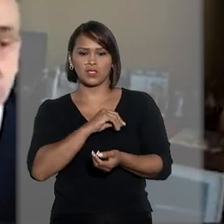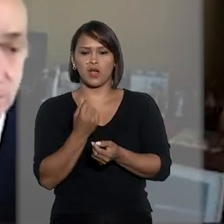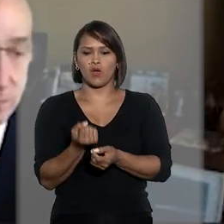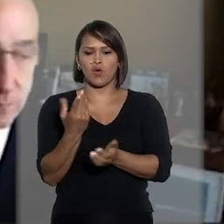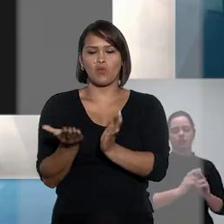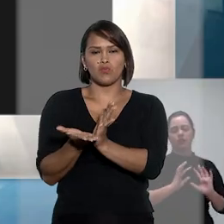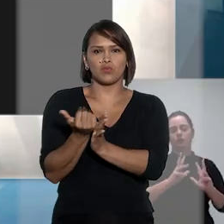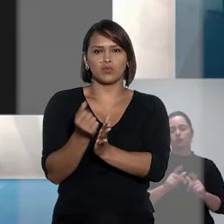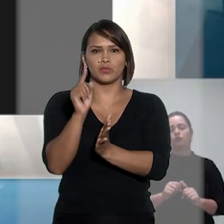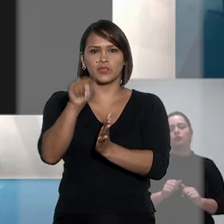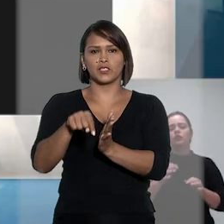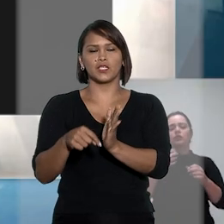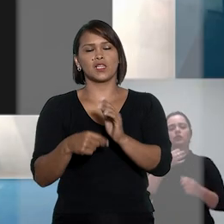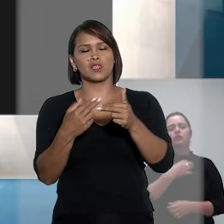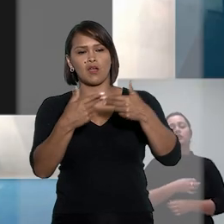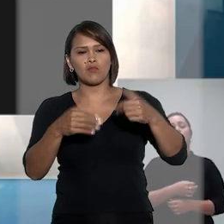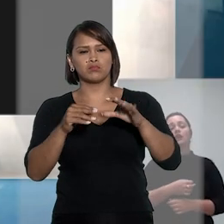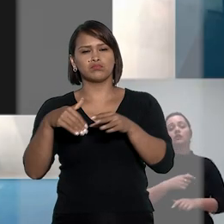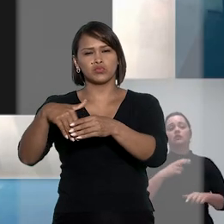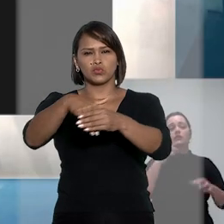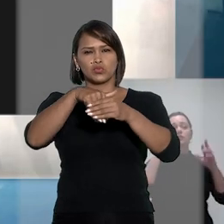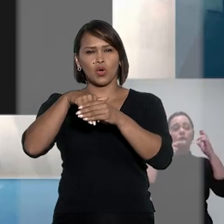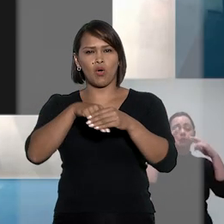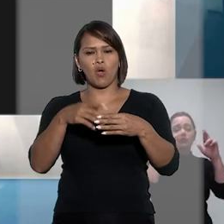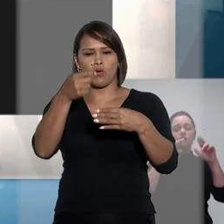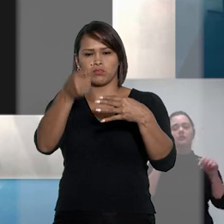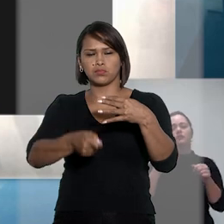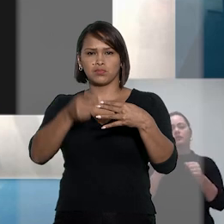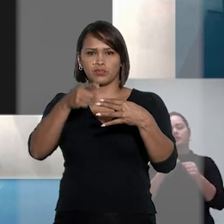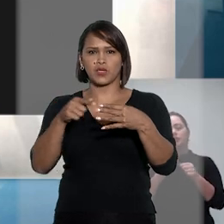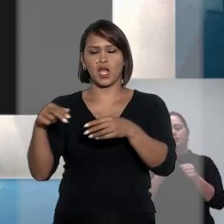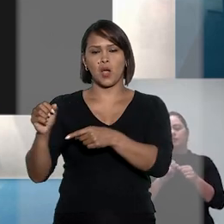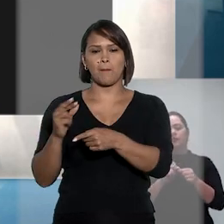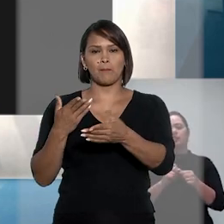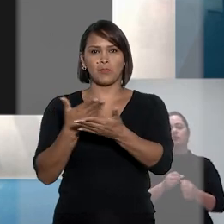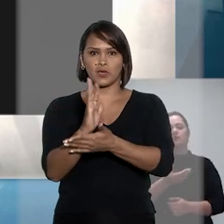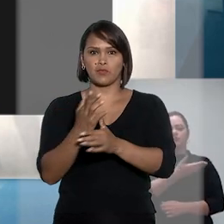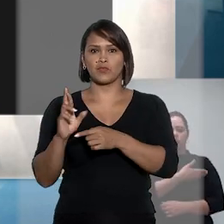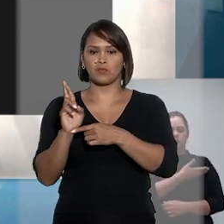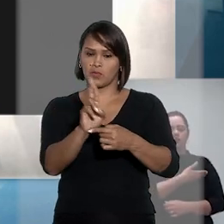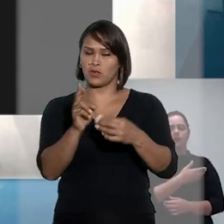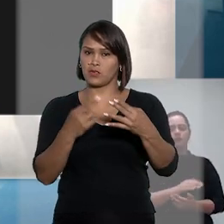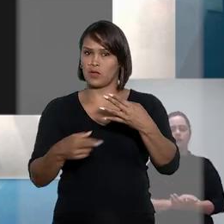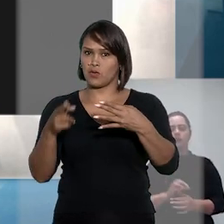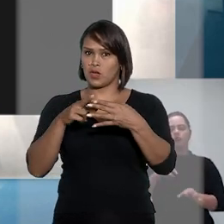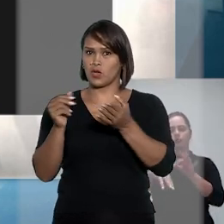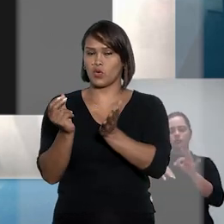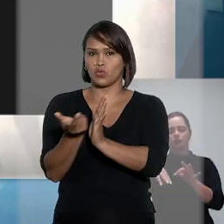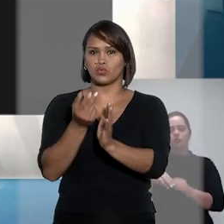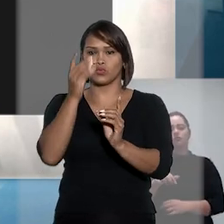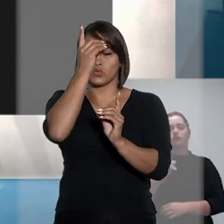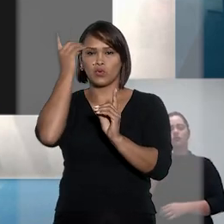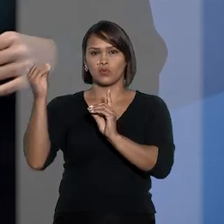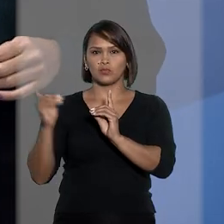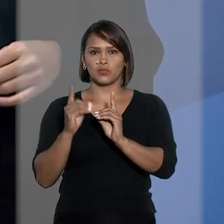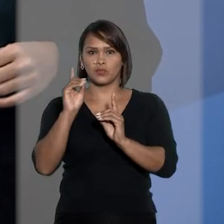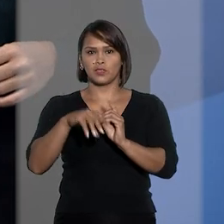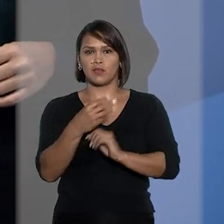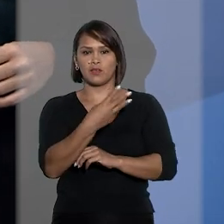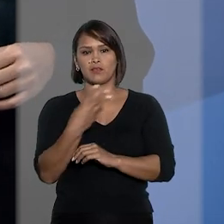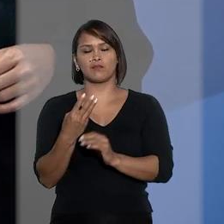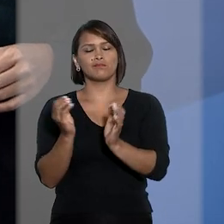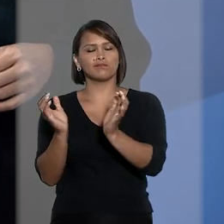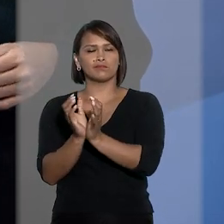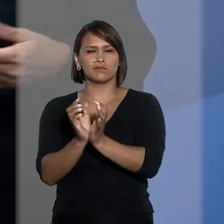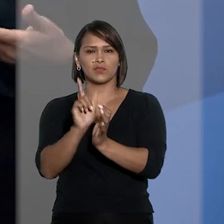resgate único. Desta forma, por unanimidade, a segunda turma do STJ deu provimento ao recurso do contribuinte. E